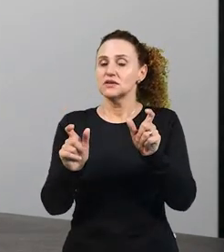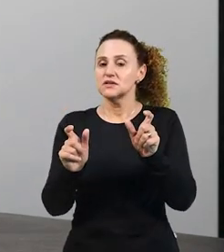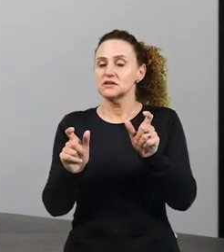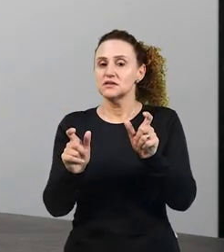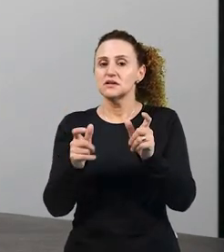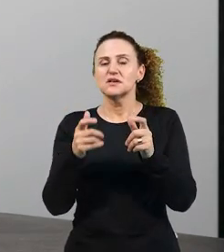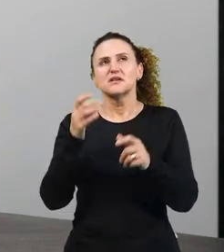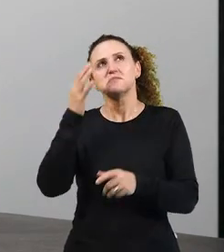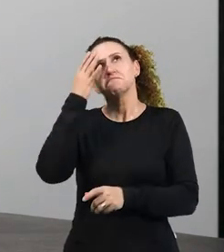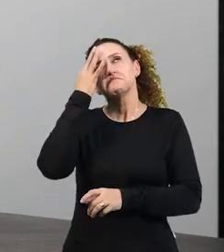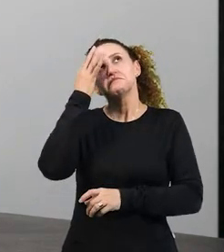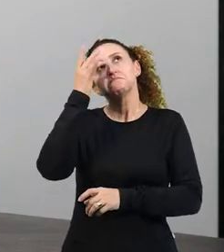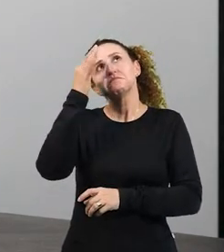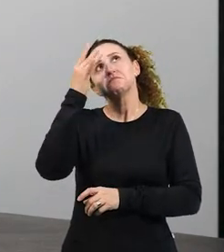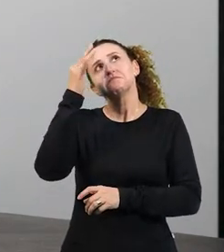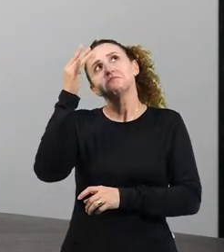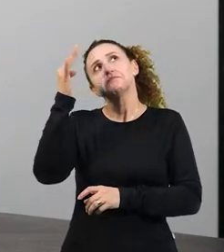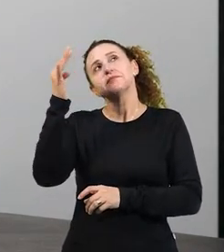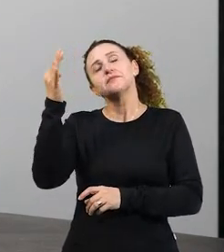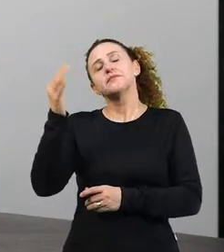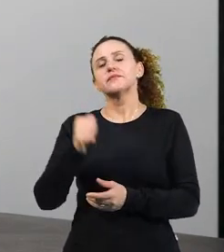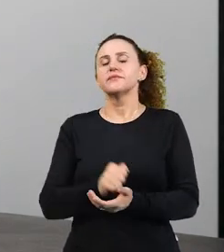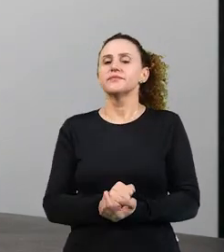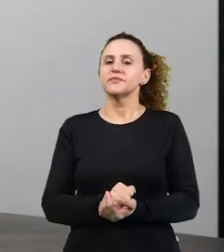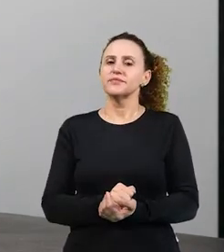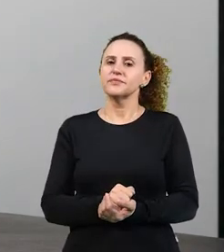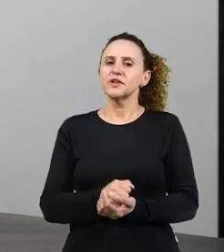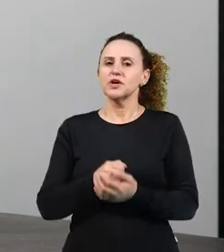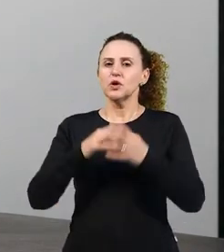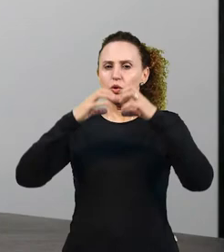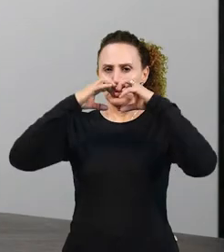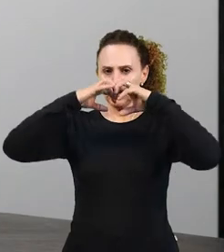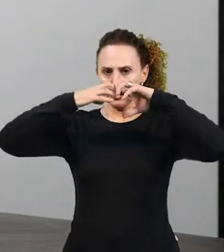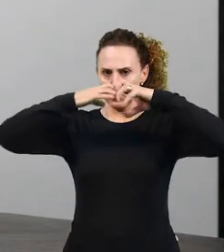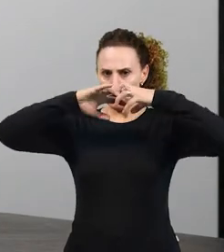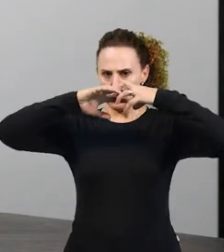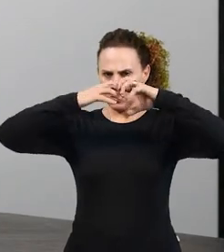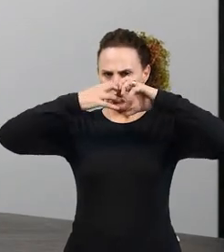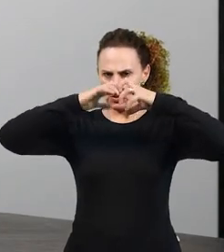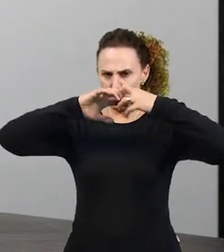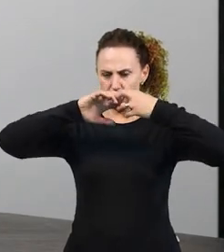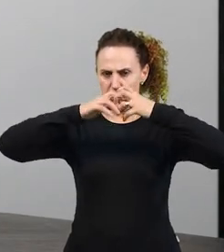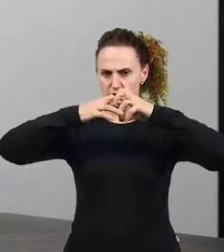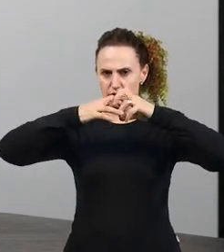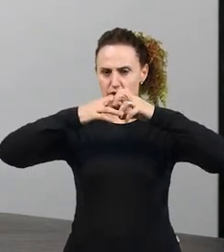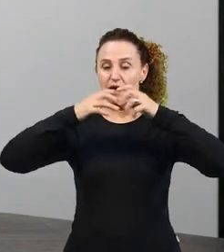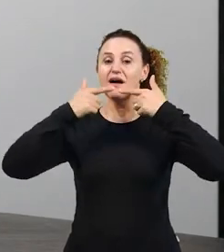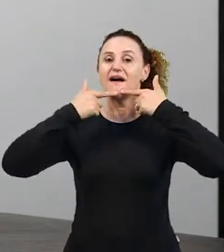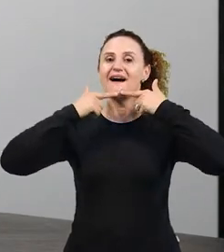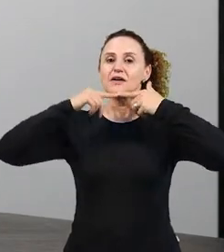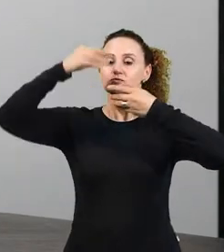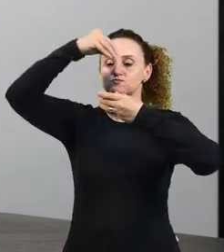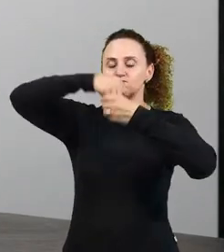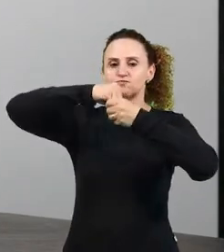Se a gente imaginar, assim, o nosso cérebro, que a língua está no nosso cérebro, né?